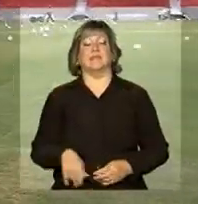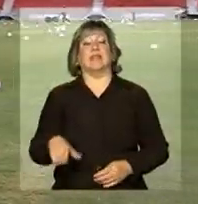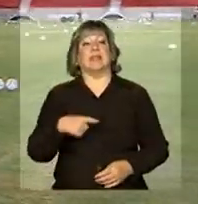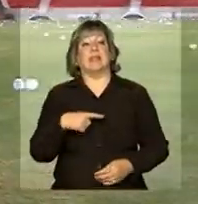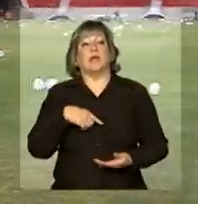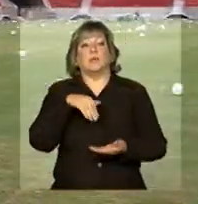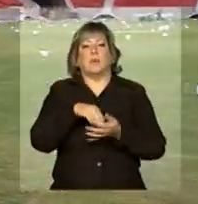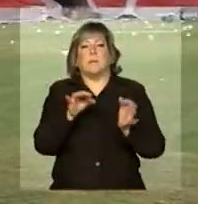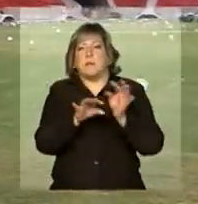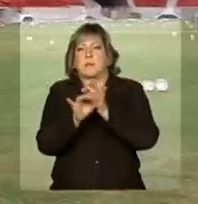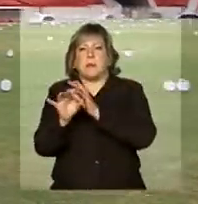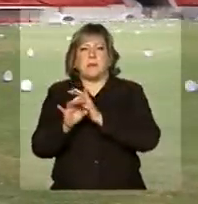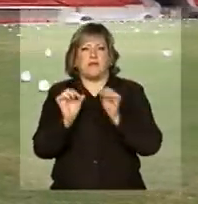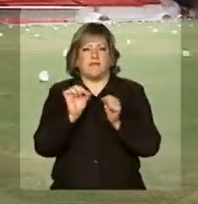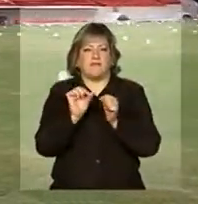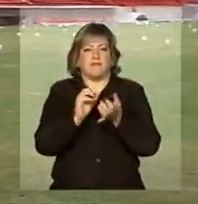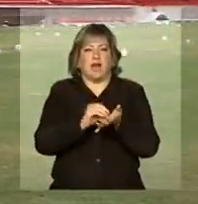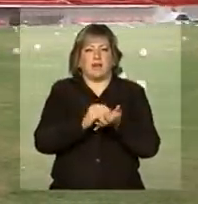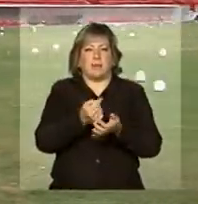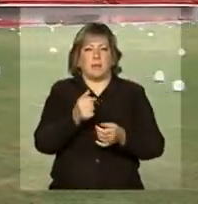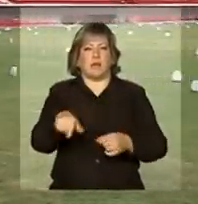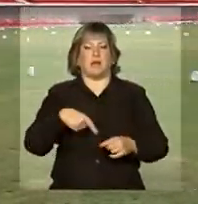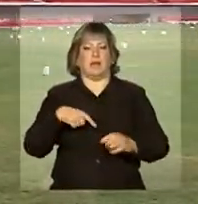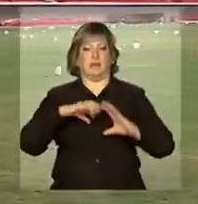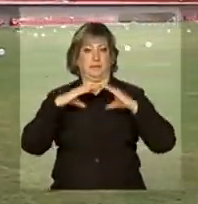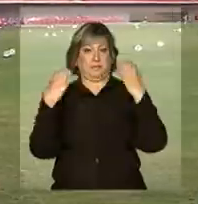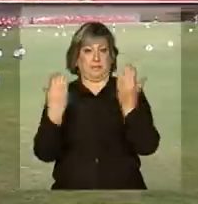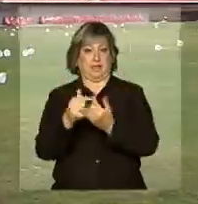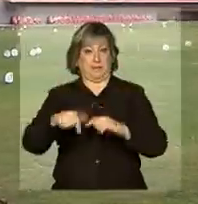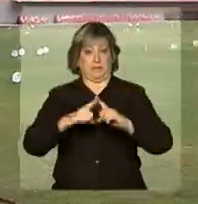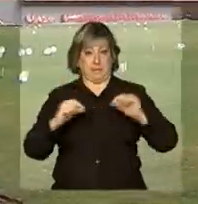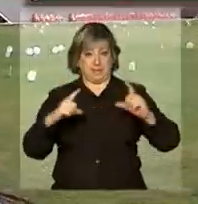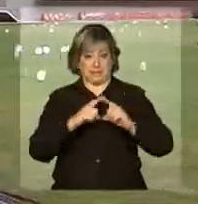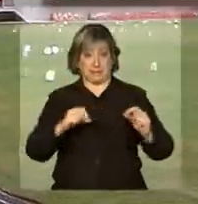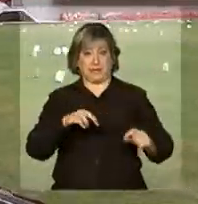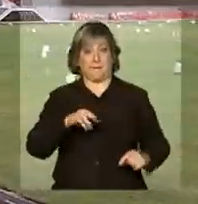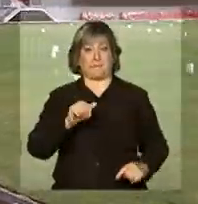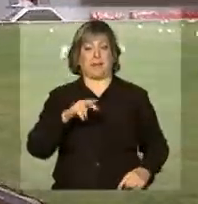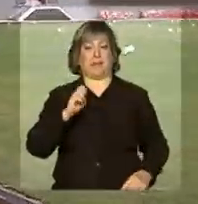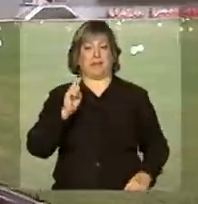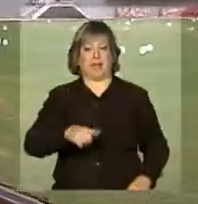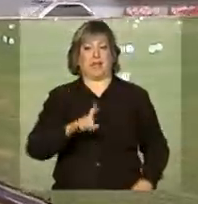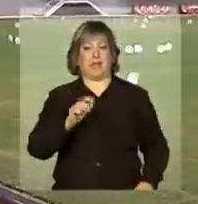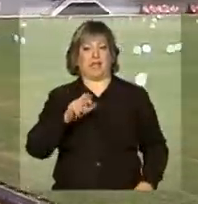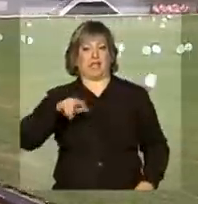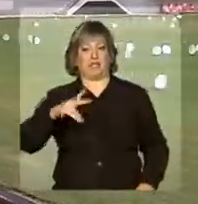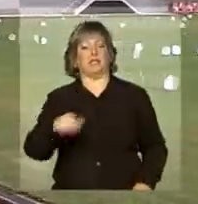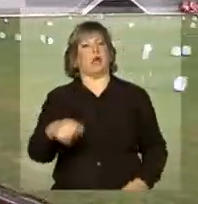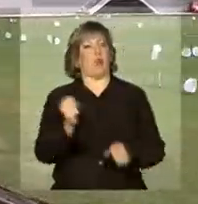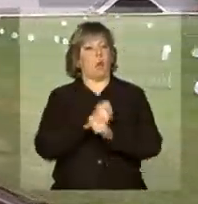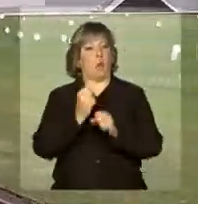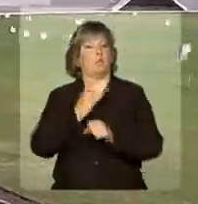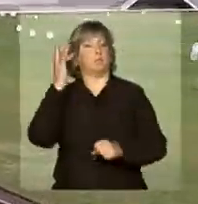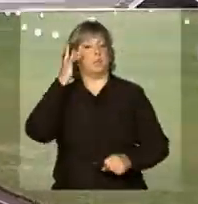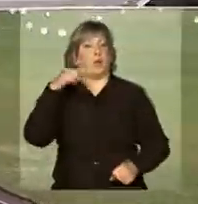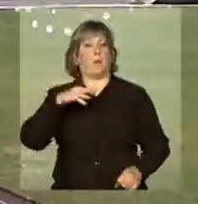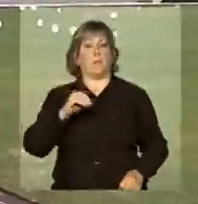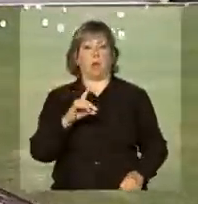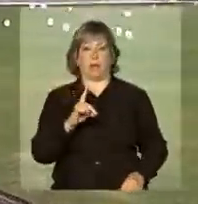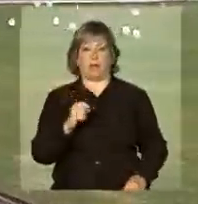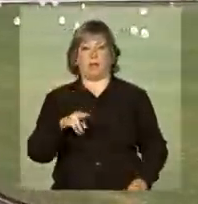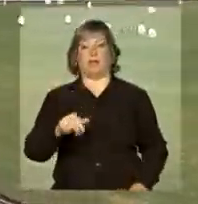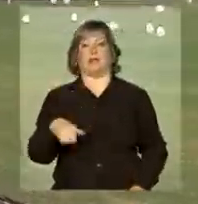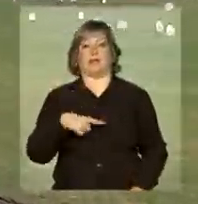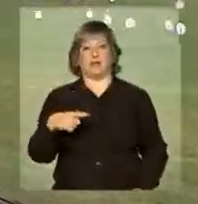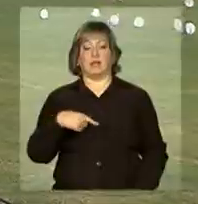preparativos no estádio nacional Mané Garrincha aqui em Brasília. Uma obra moderna que tem como palavra-chave a